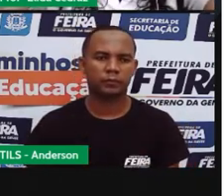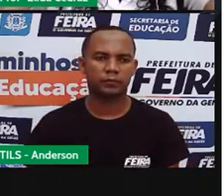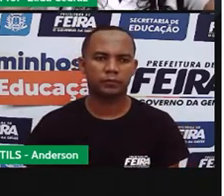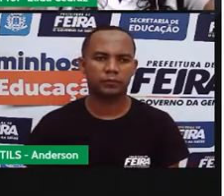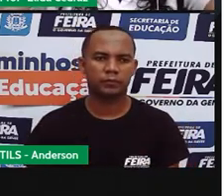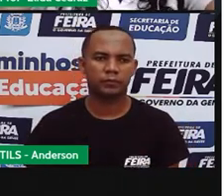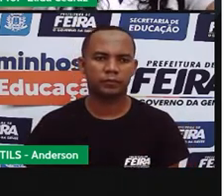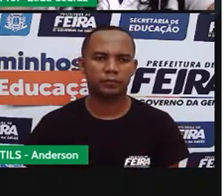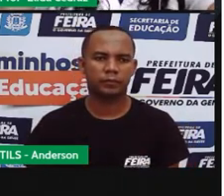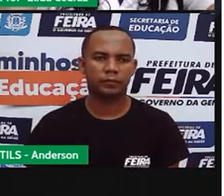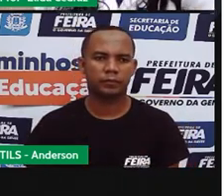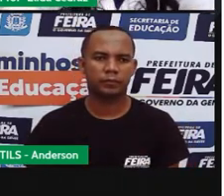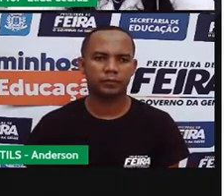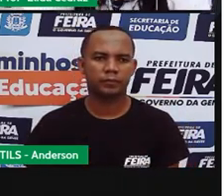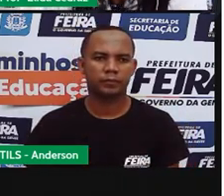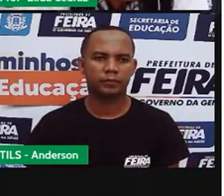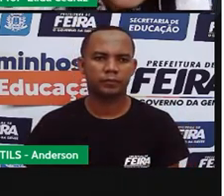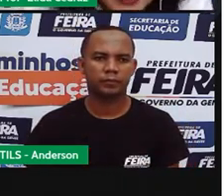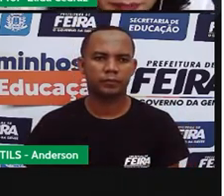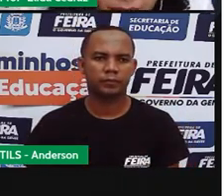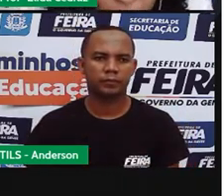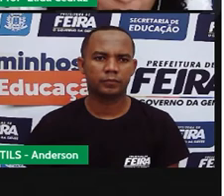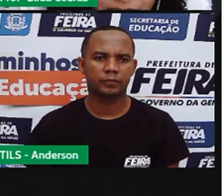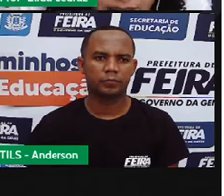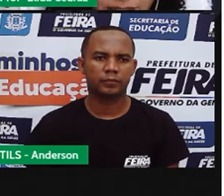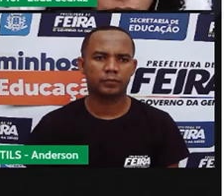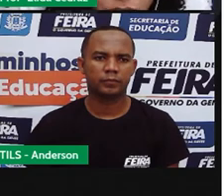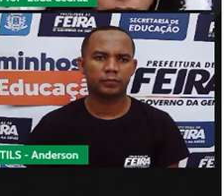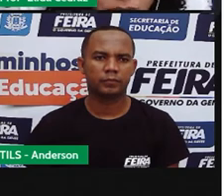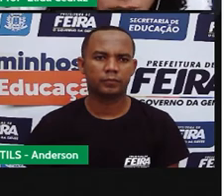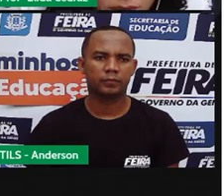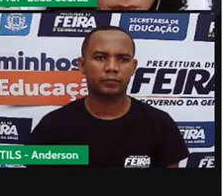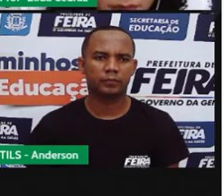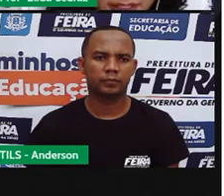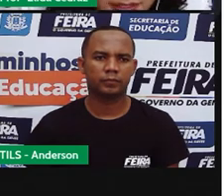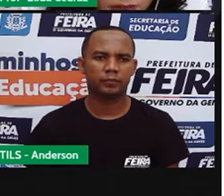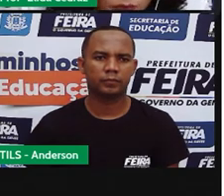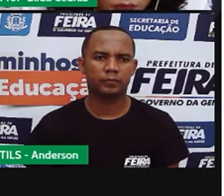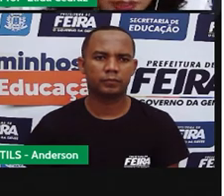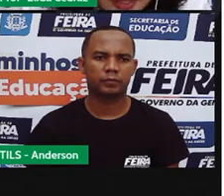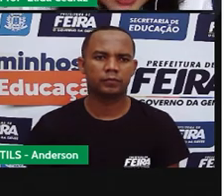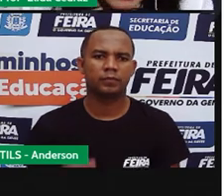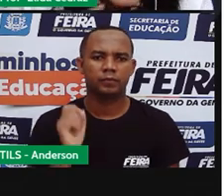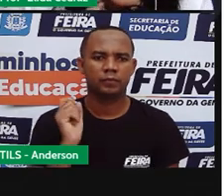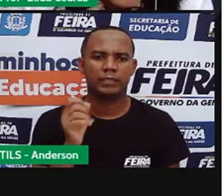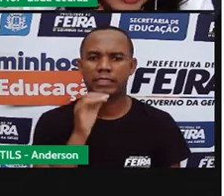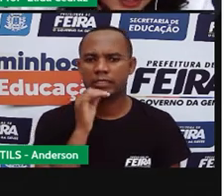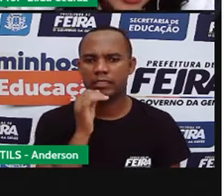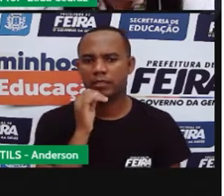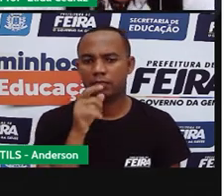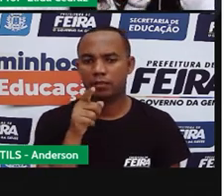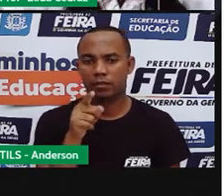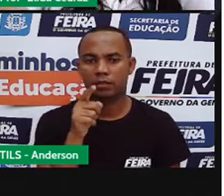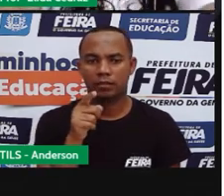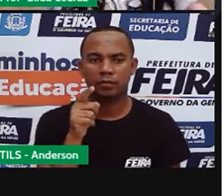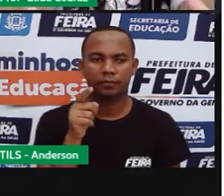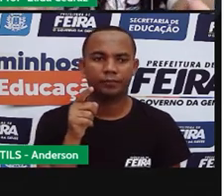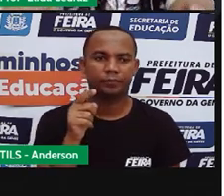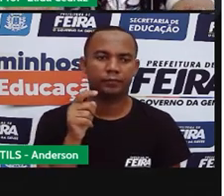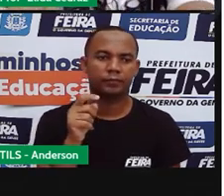Olha. E contrair é quando o material vai fazer isso. Ele se encontra. Então, ele